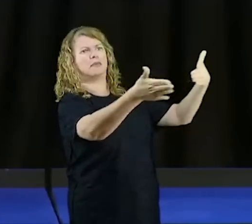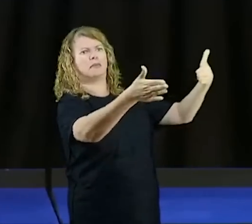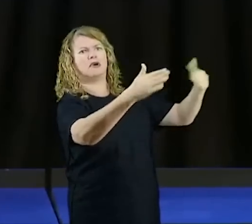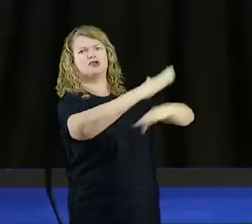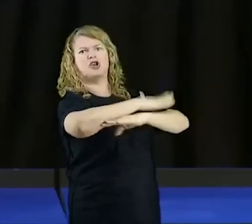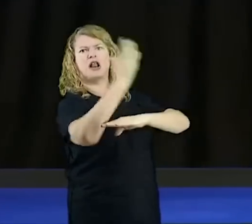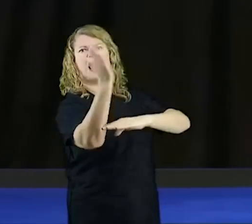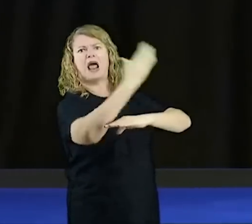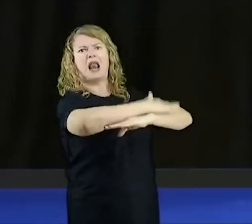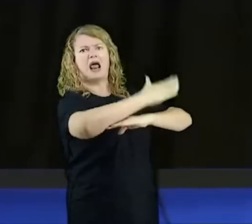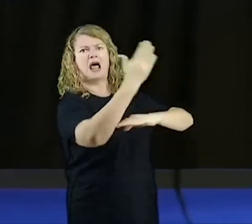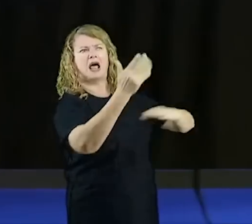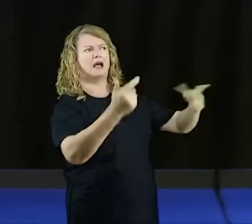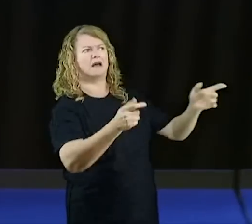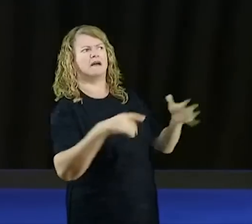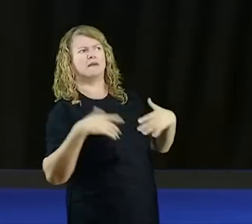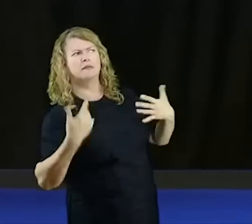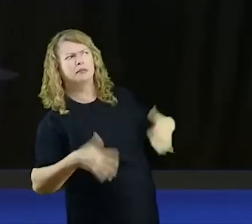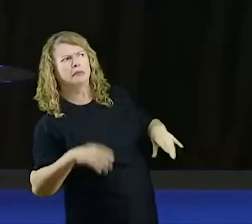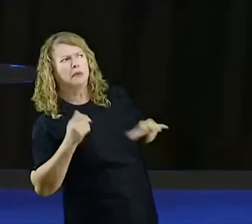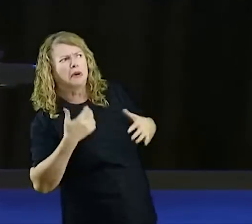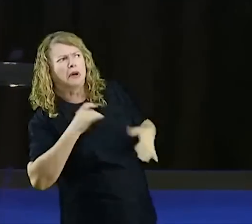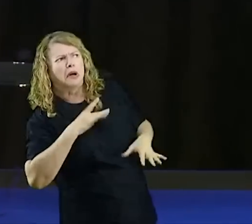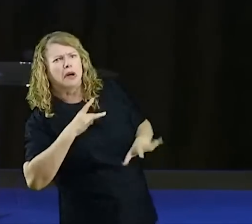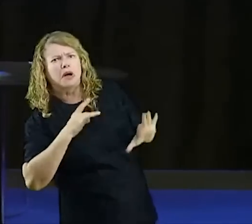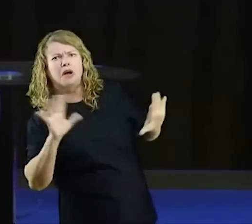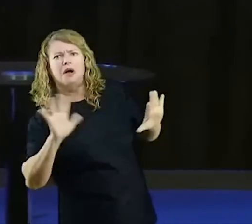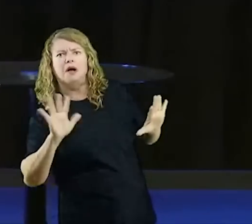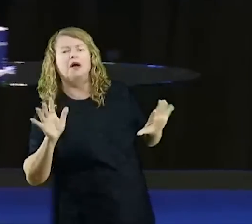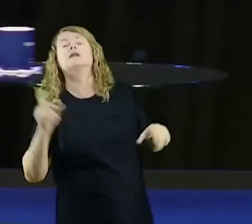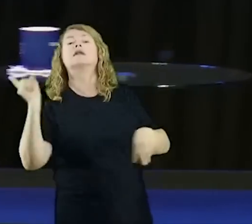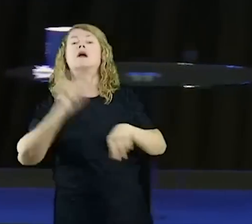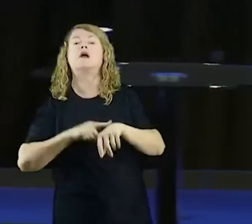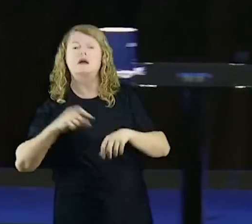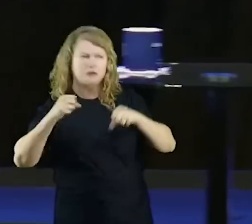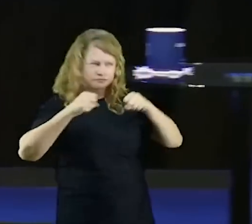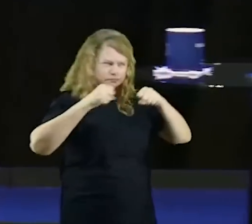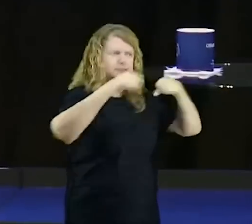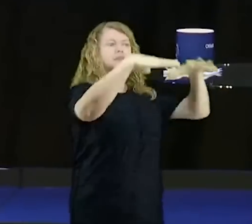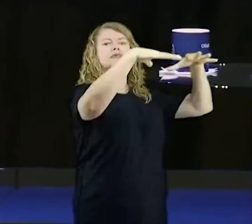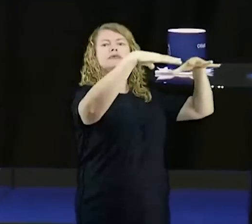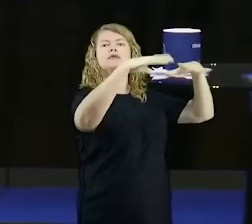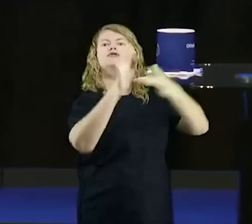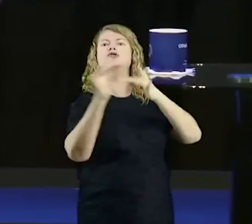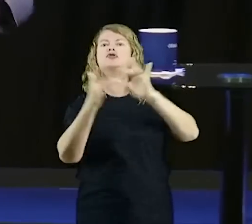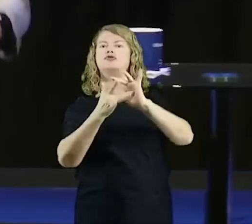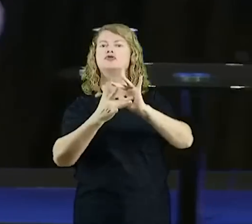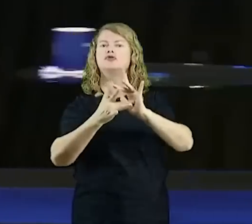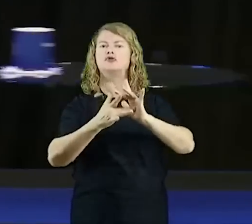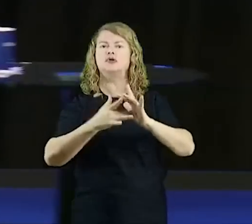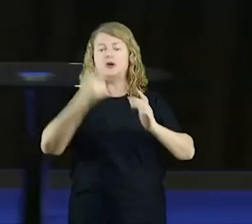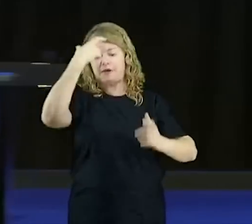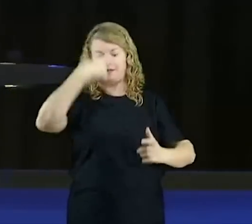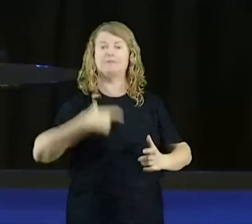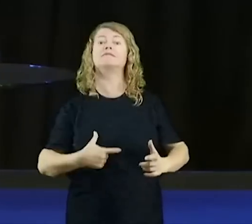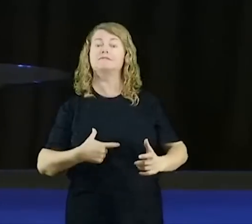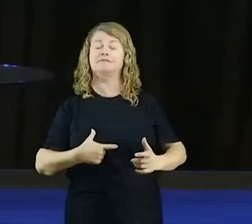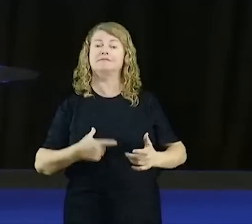quando? Quando a presença de Deus chega, e a presença de Deus chega na vida do crente. Por quê?